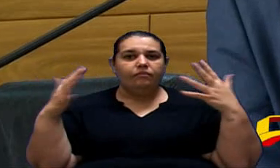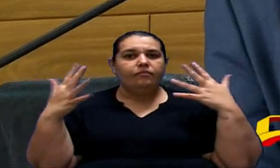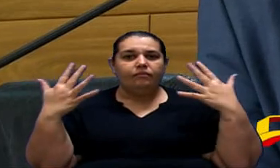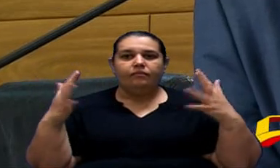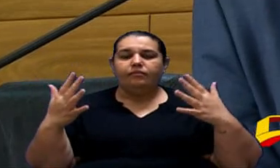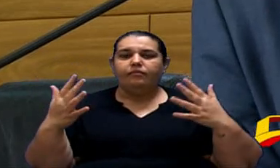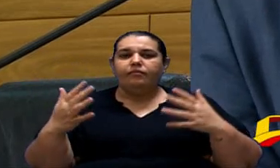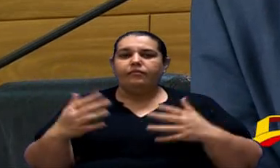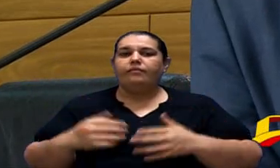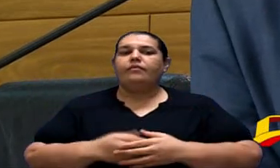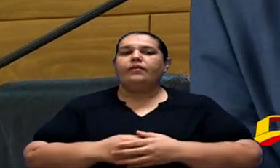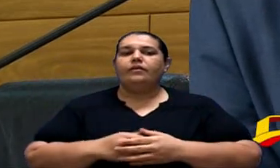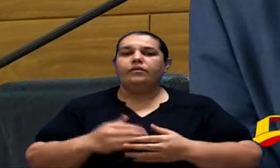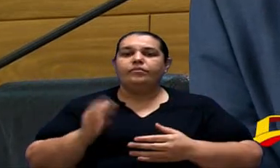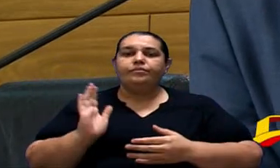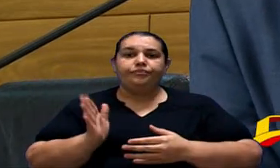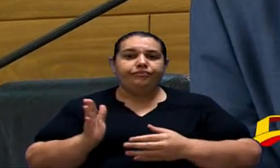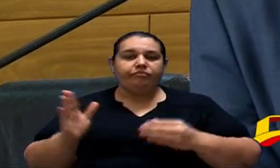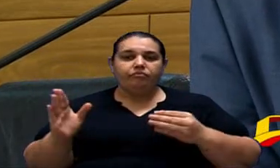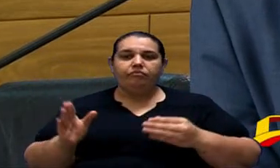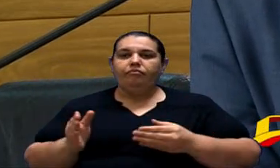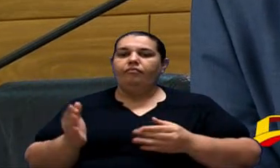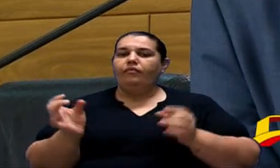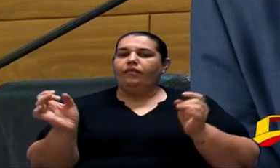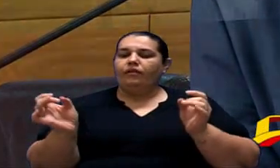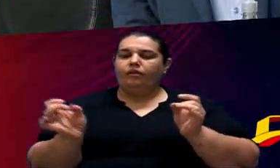Já Indo Para Finalizar